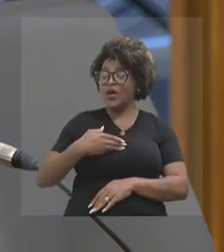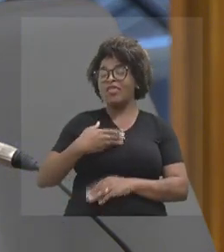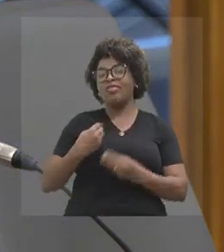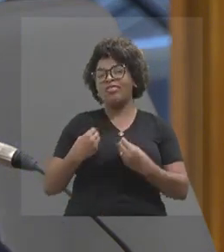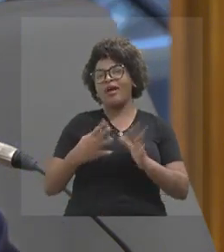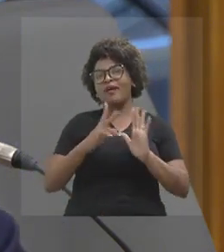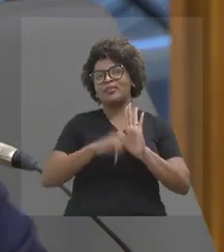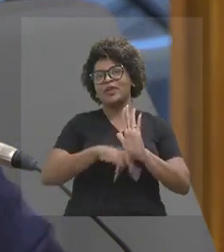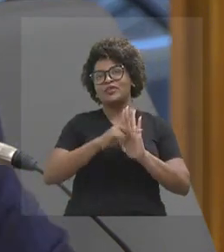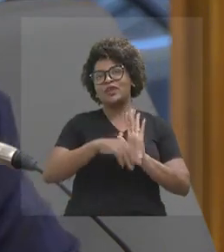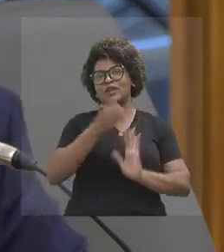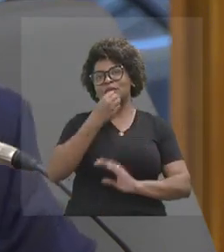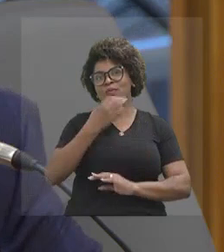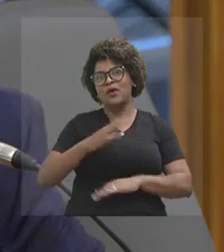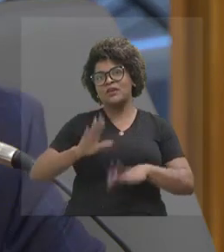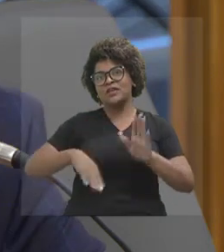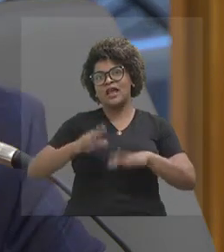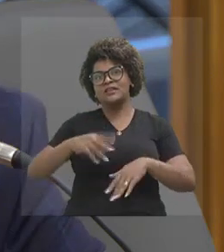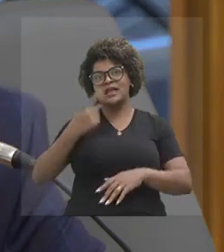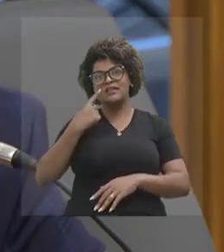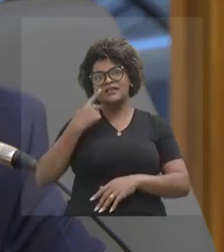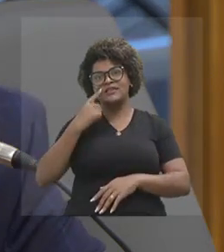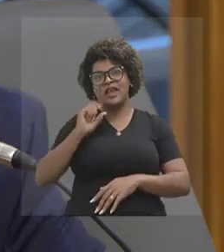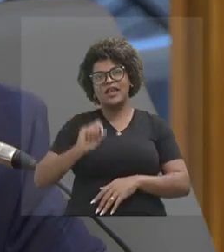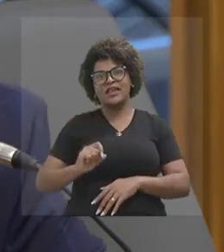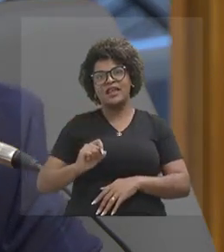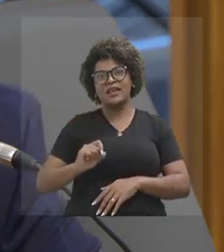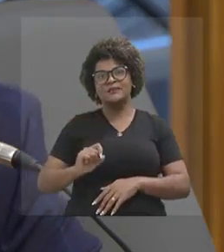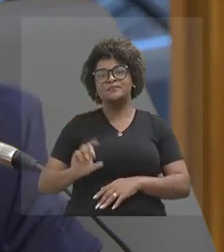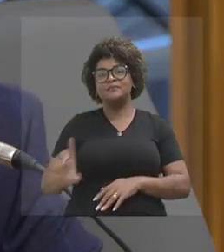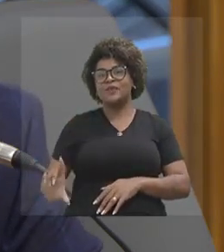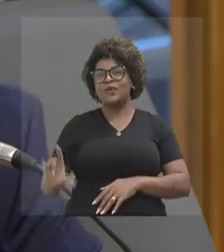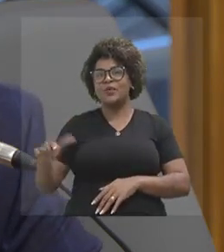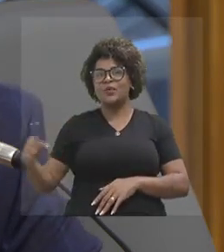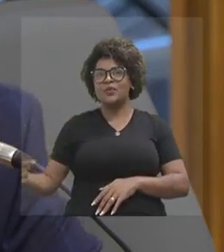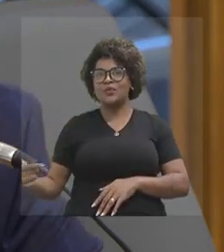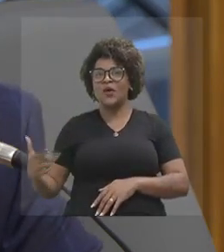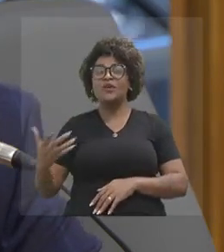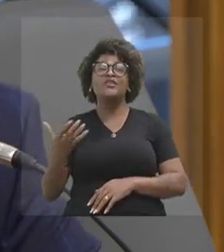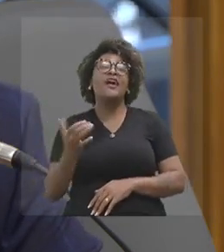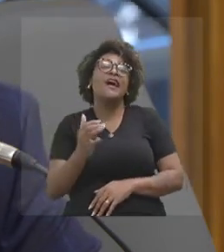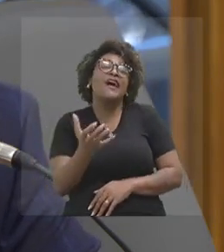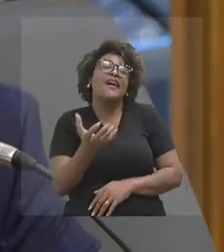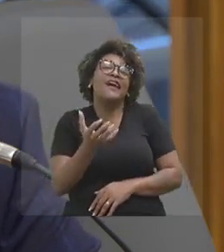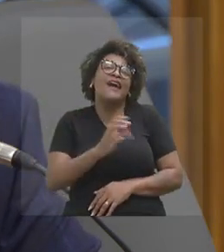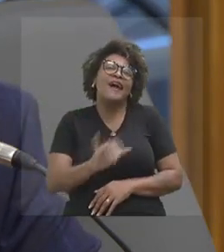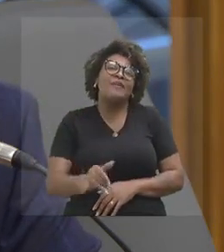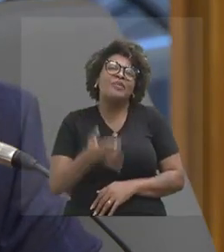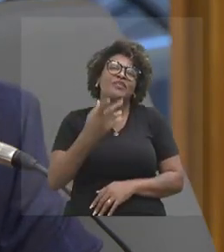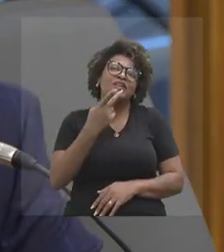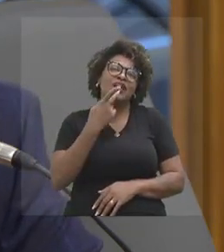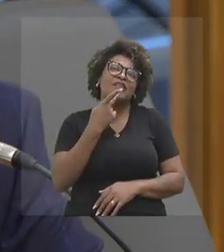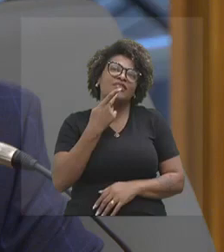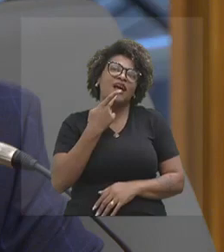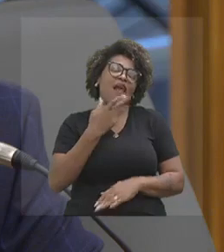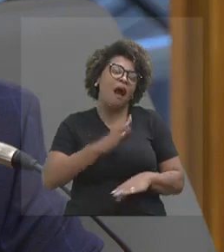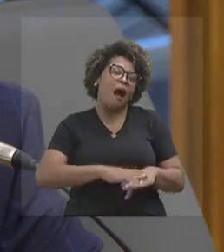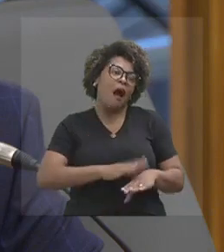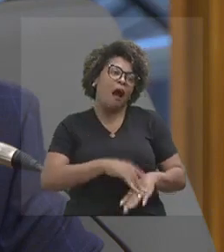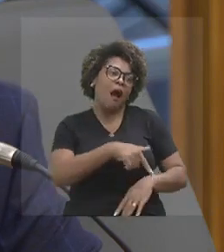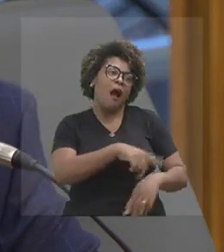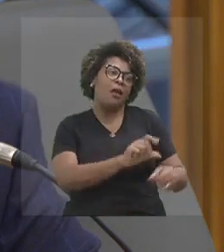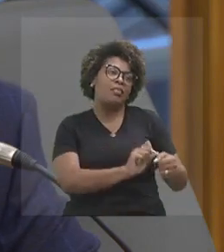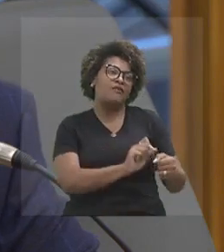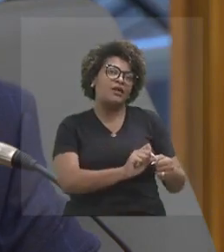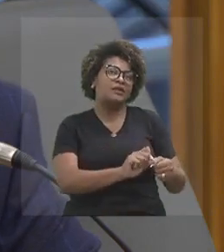a gente vê aqui até a oposição querendo pegar carona e dizer que eles que estão fazendo o que é coisa de autoria do executivo.